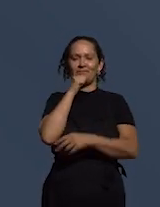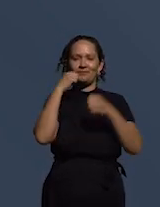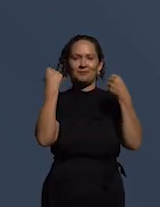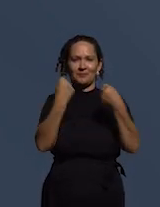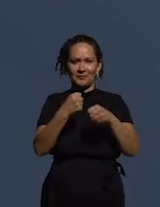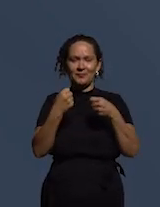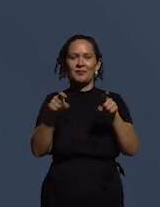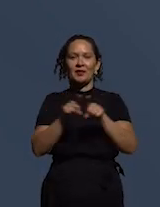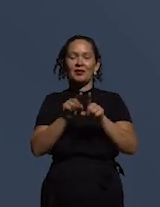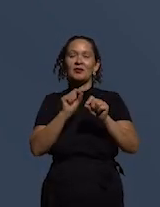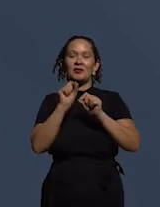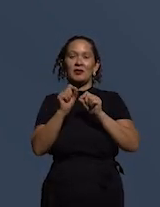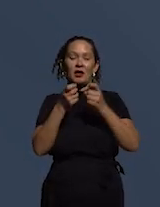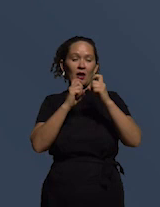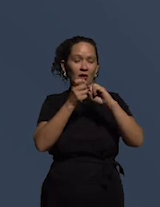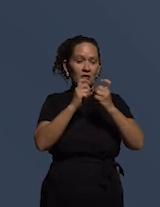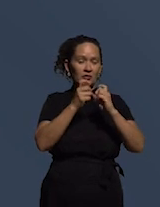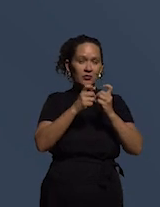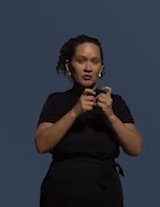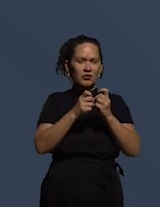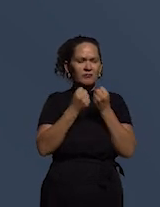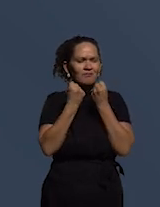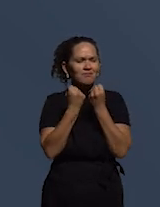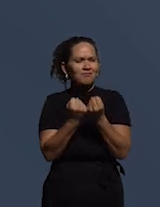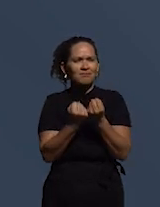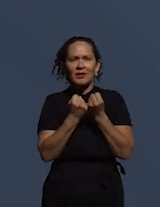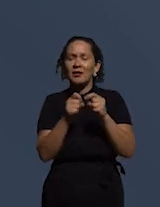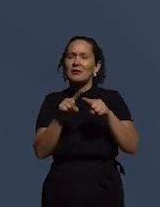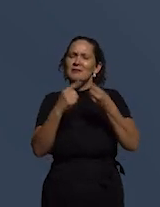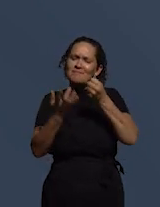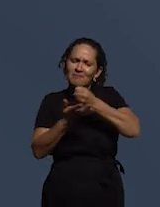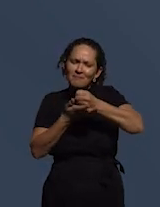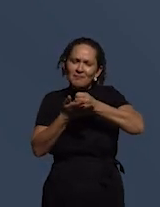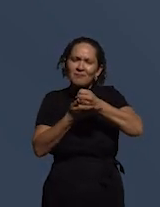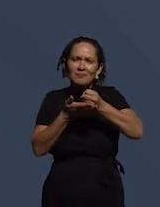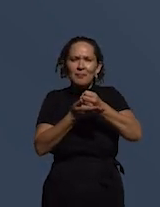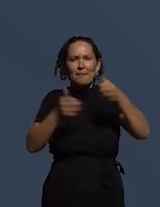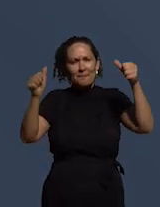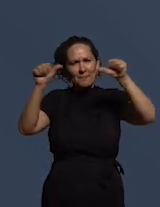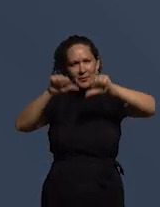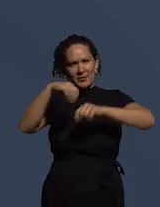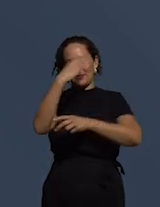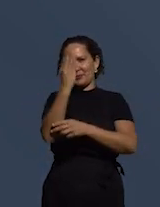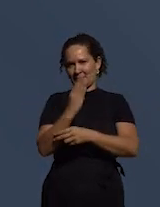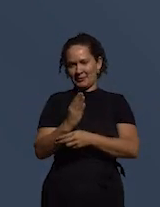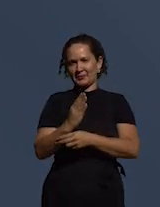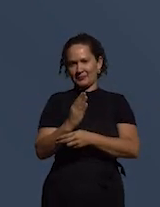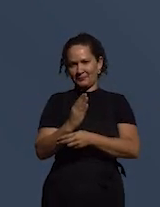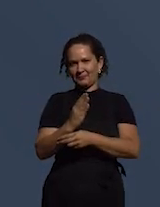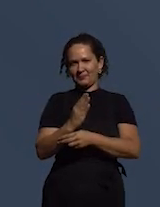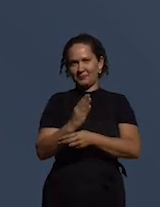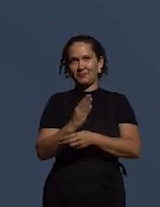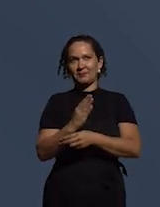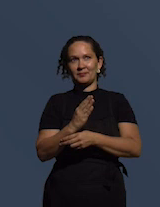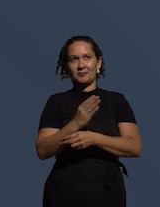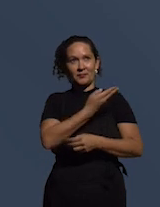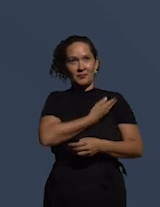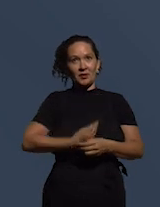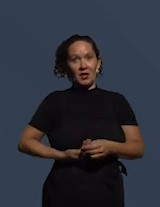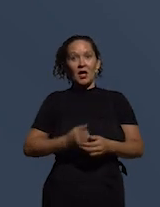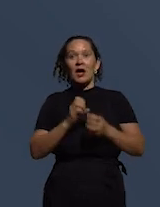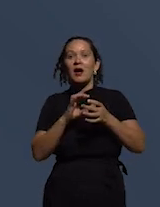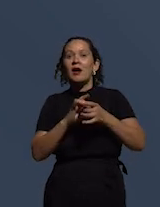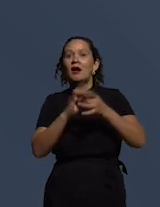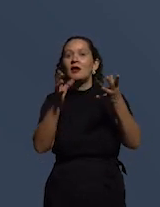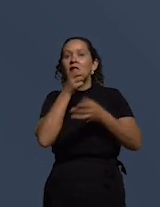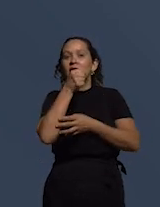carga administrativa também que é um dos piores pilares do Brasil a independência liberdade de imprensa